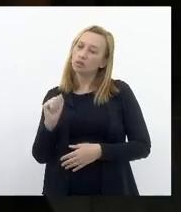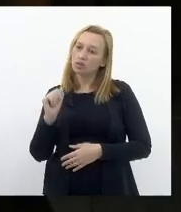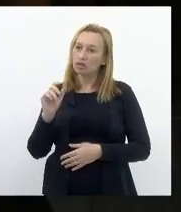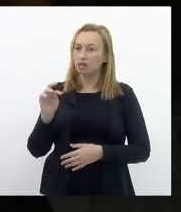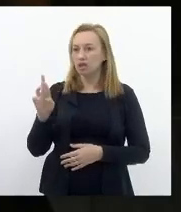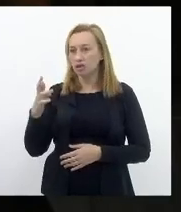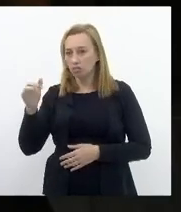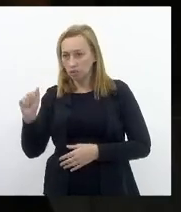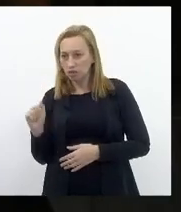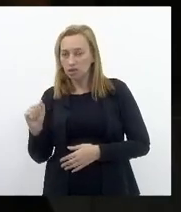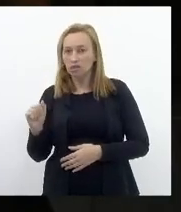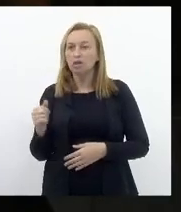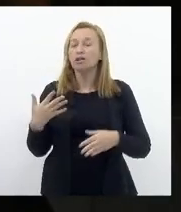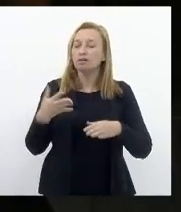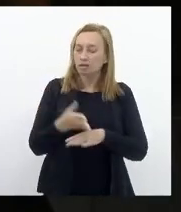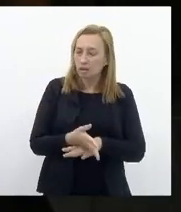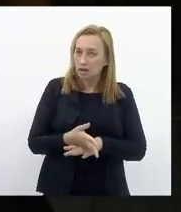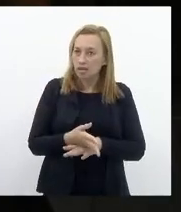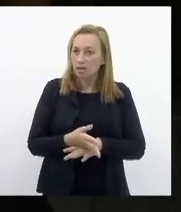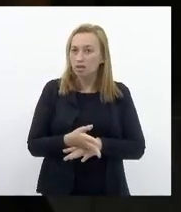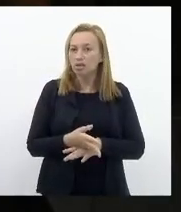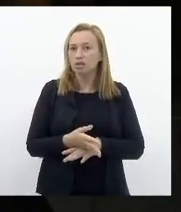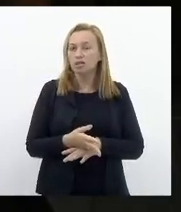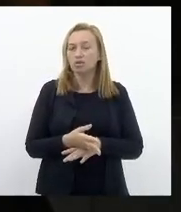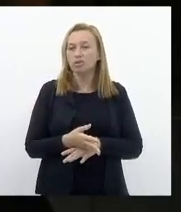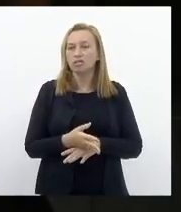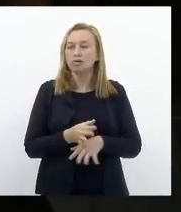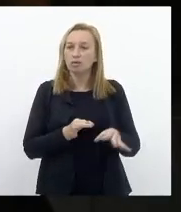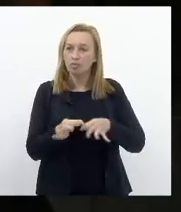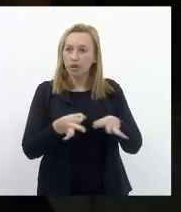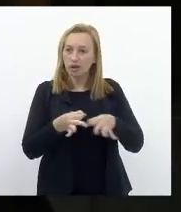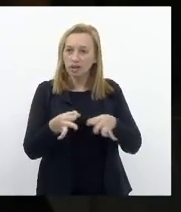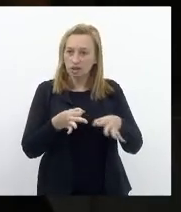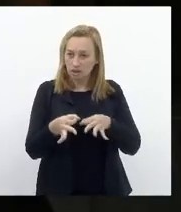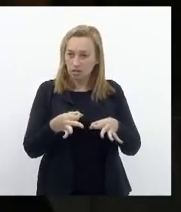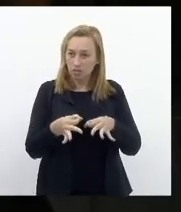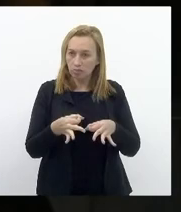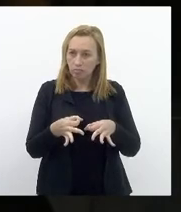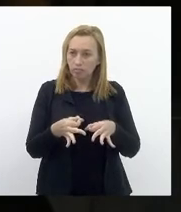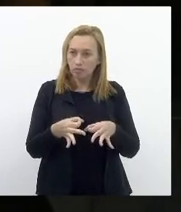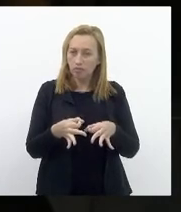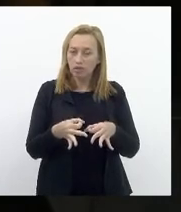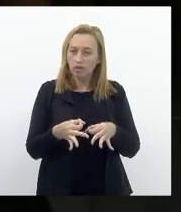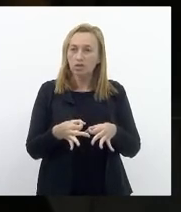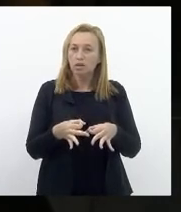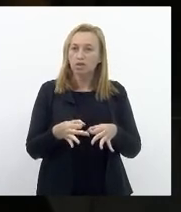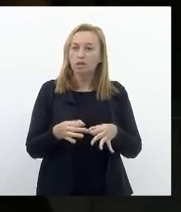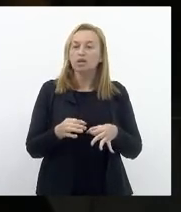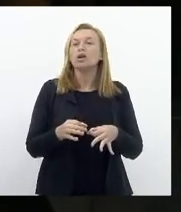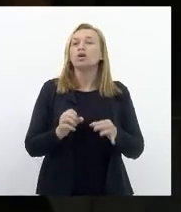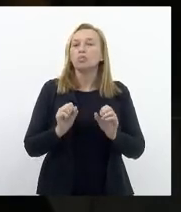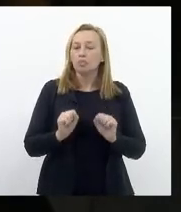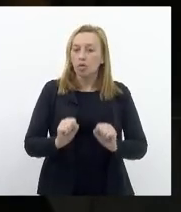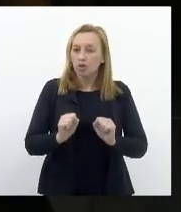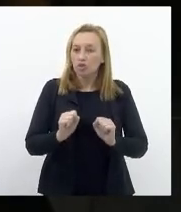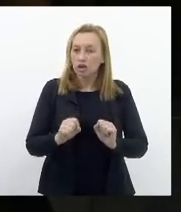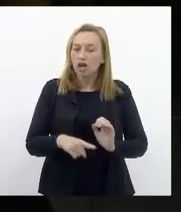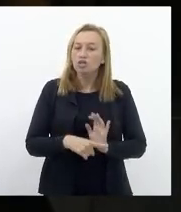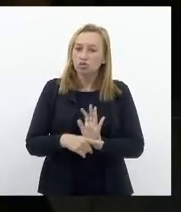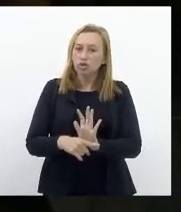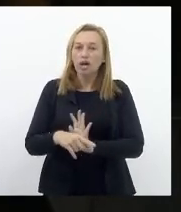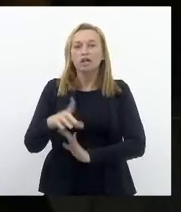Com o arruamento Entraria com a desapropriação E a CSN Pode também Facilitar muitas coisas A CSN tem inclusive